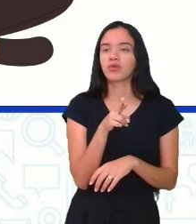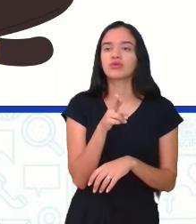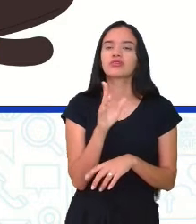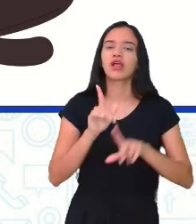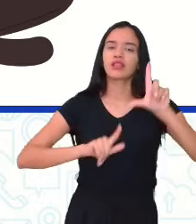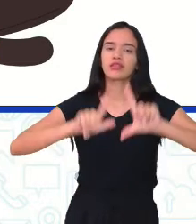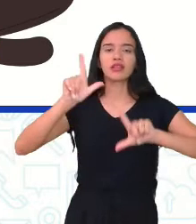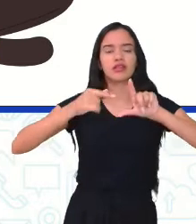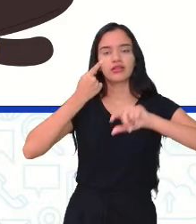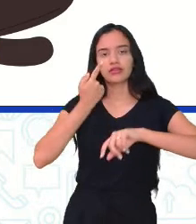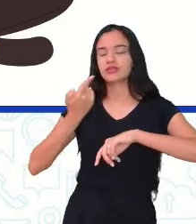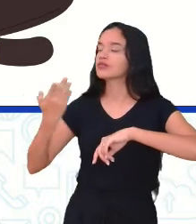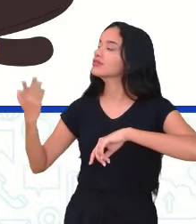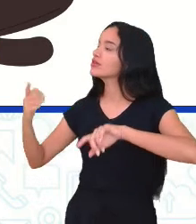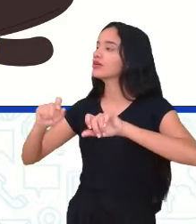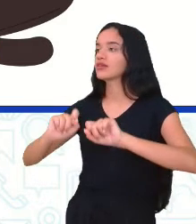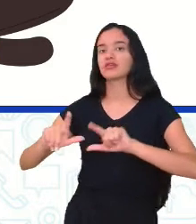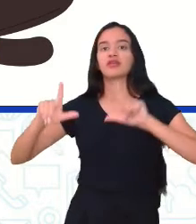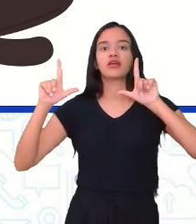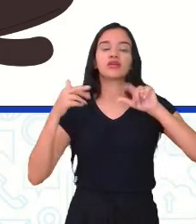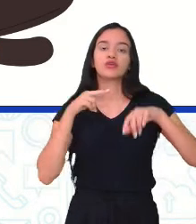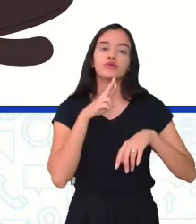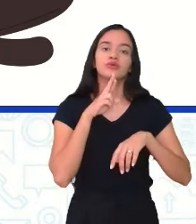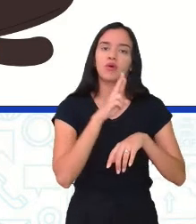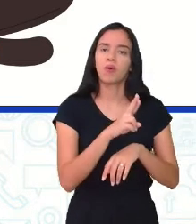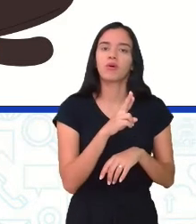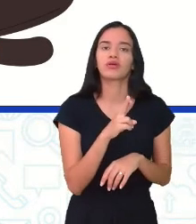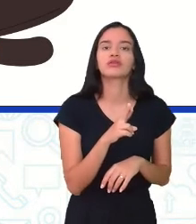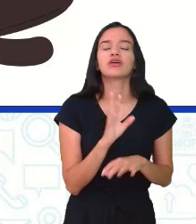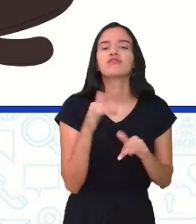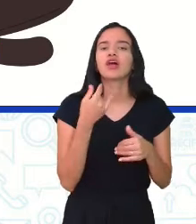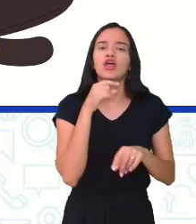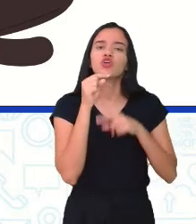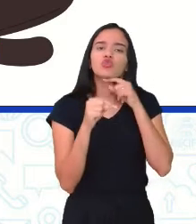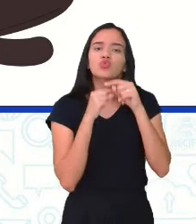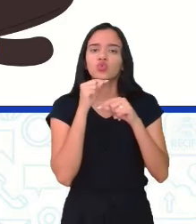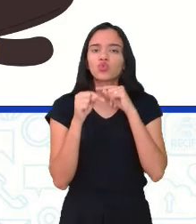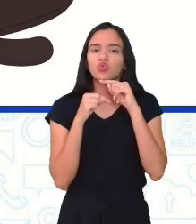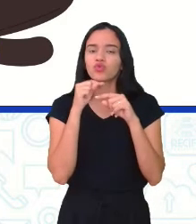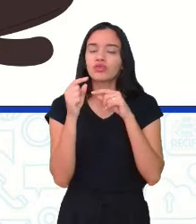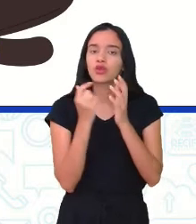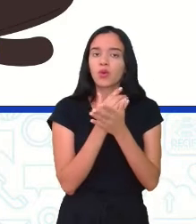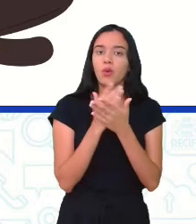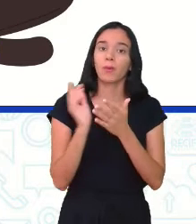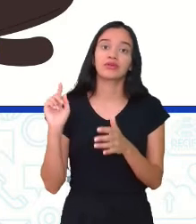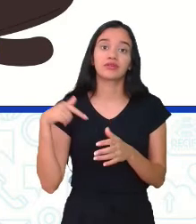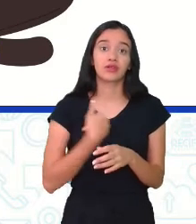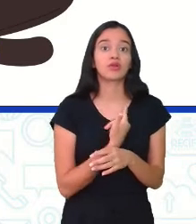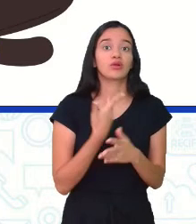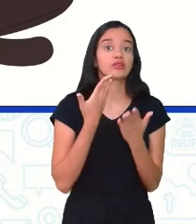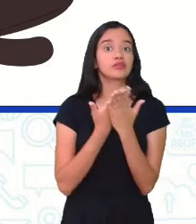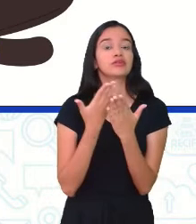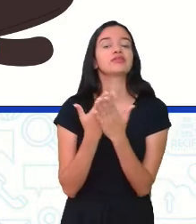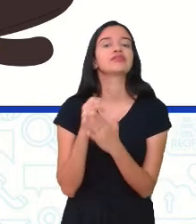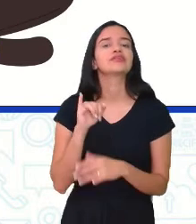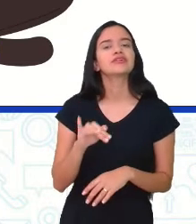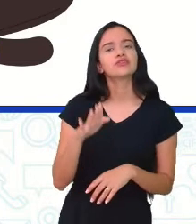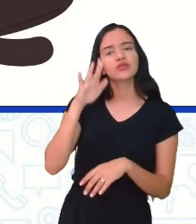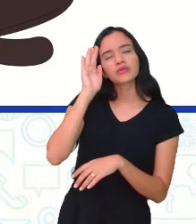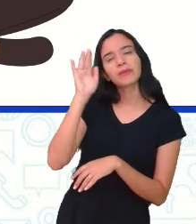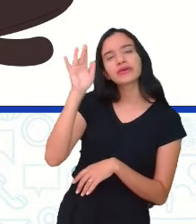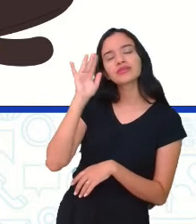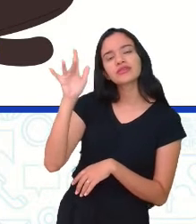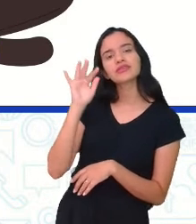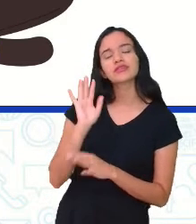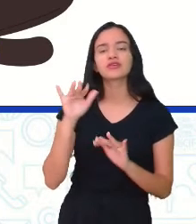tela aí, eu estou respondendo já várias dúvidas que a gente já fez no começo da nossa aula, se nós imaginarmos